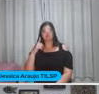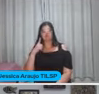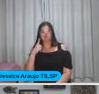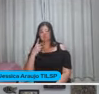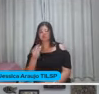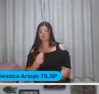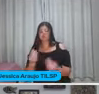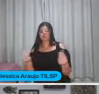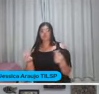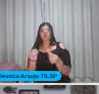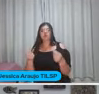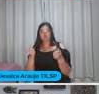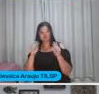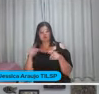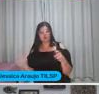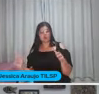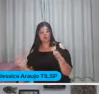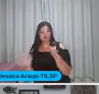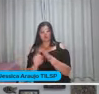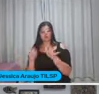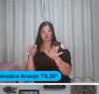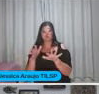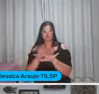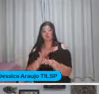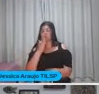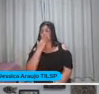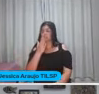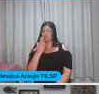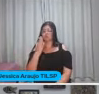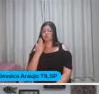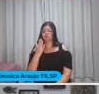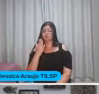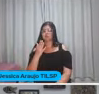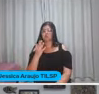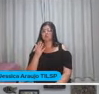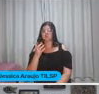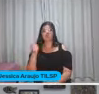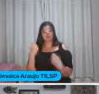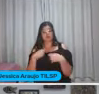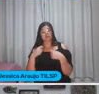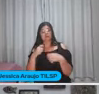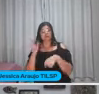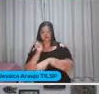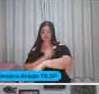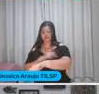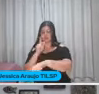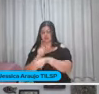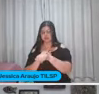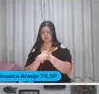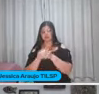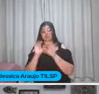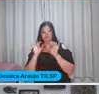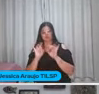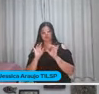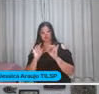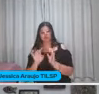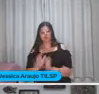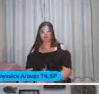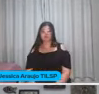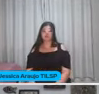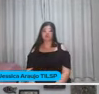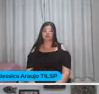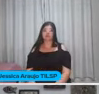possibilidades de inclusão Para crianças Que tem algum tipo De necessidade pedagógica Específicas